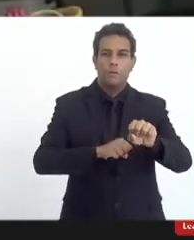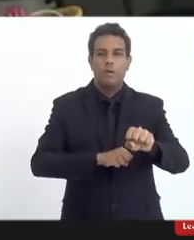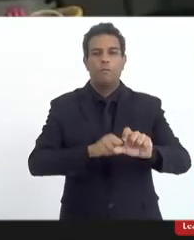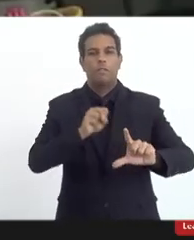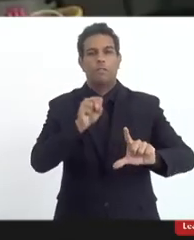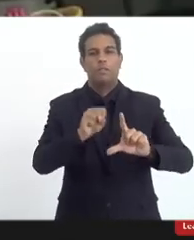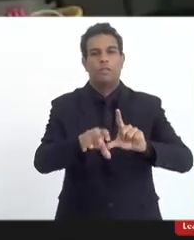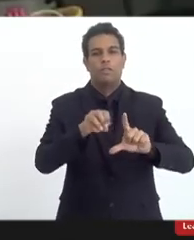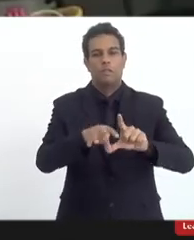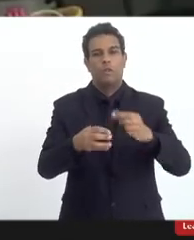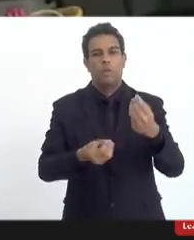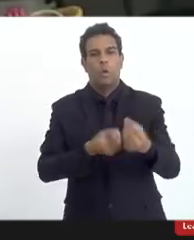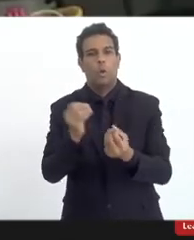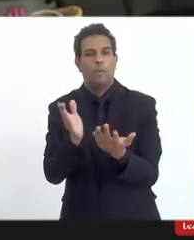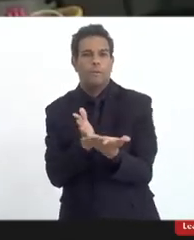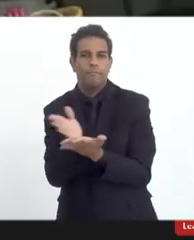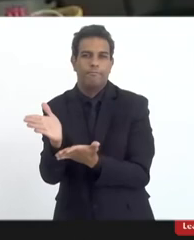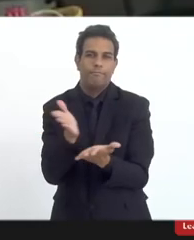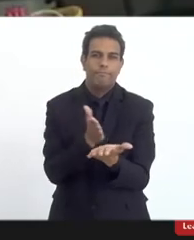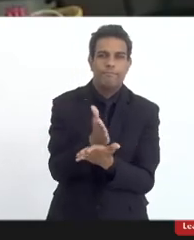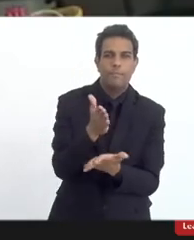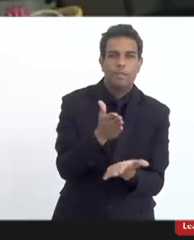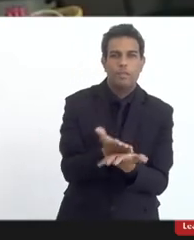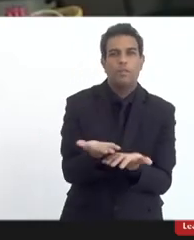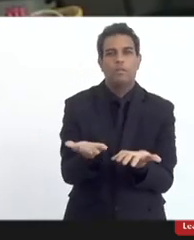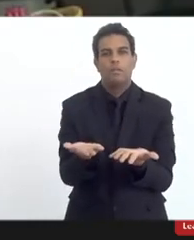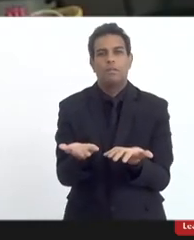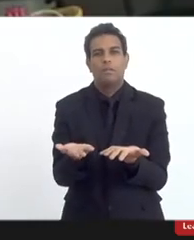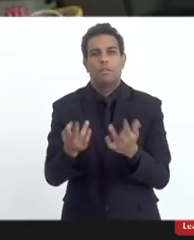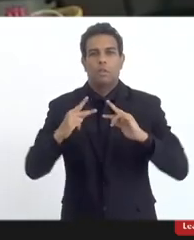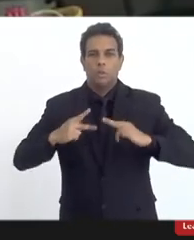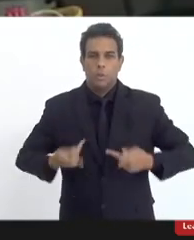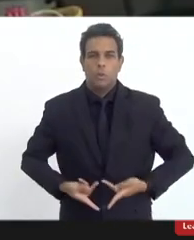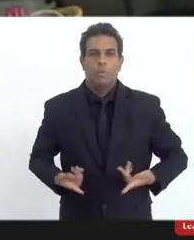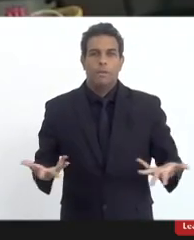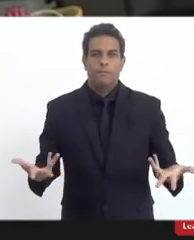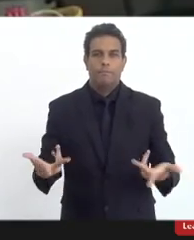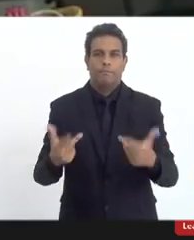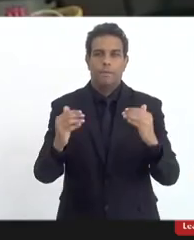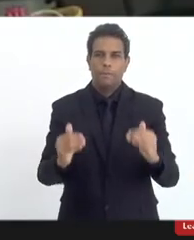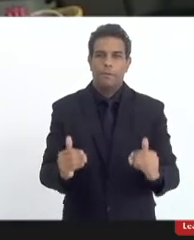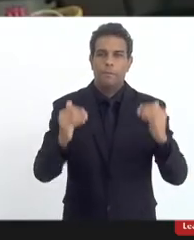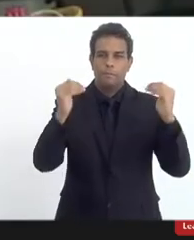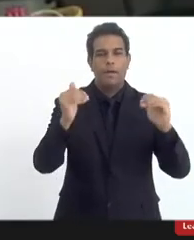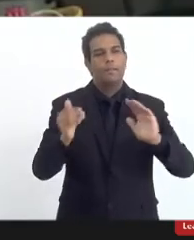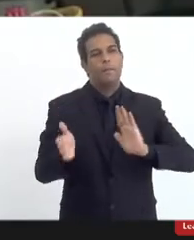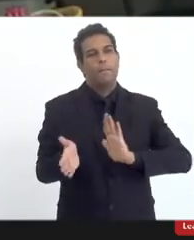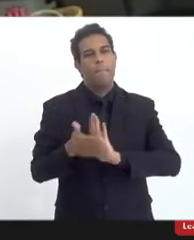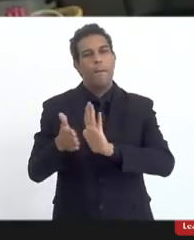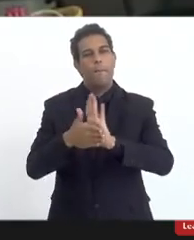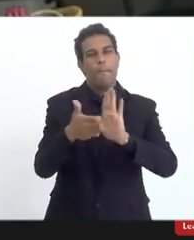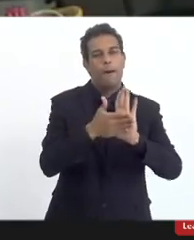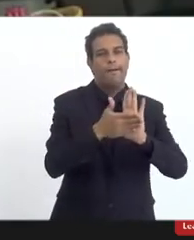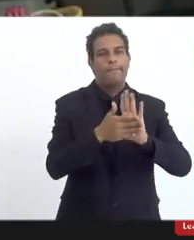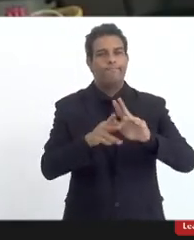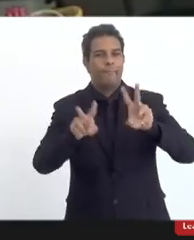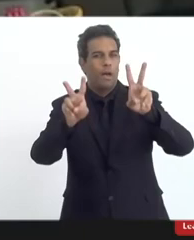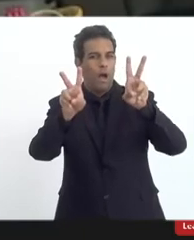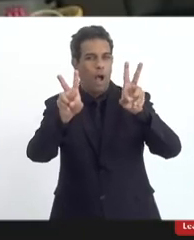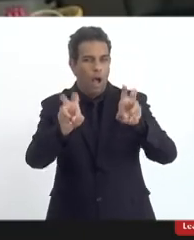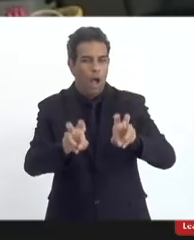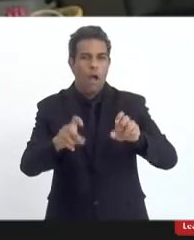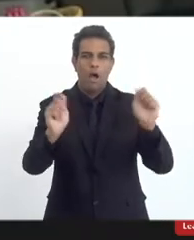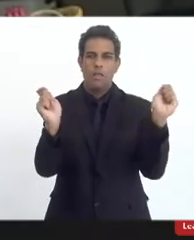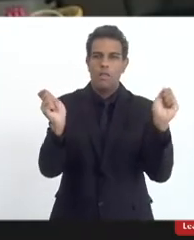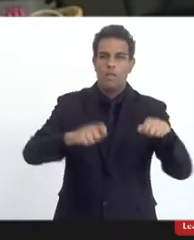você trabalhar essa ou educação mais humana ou esses projetos que são propostos até mesmo na confecção do